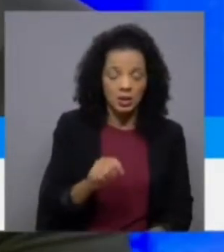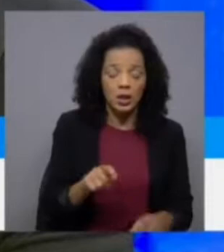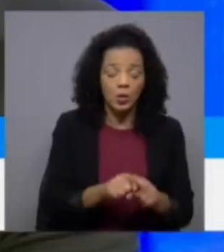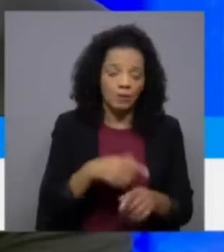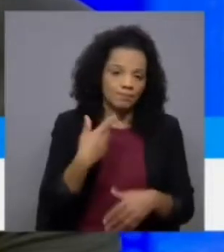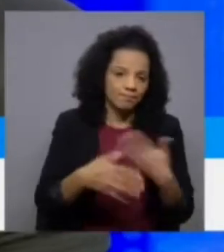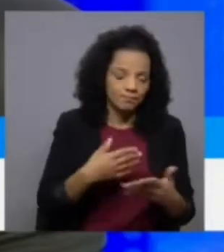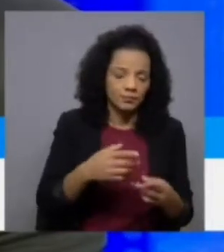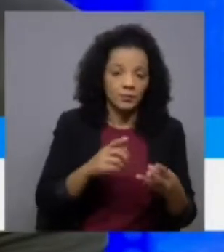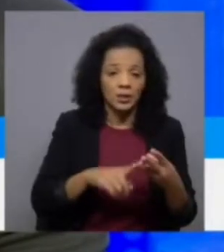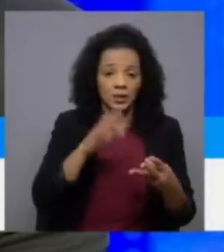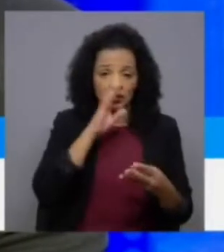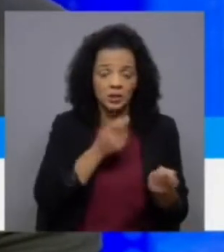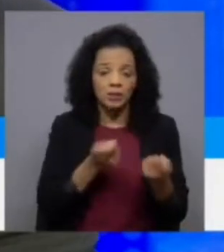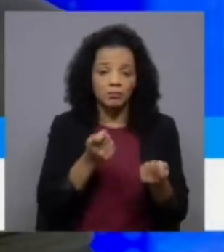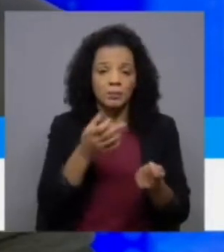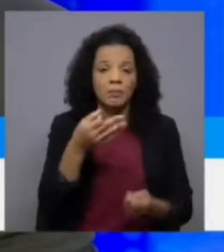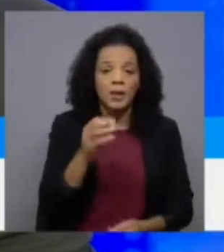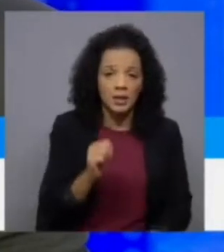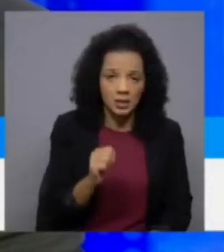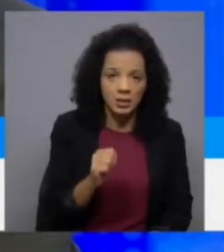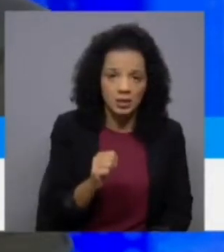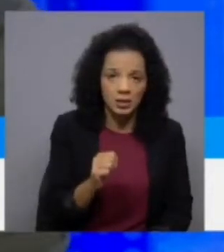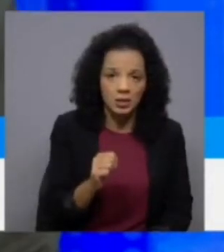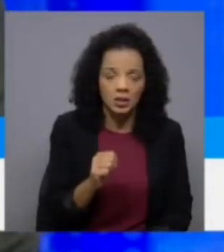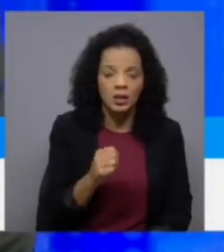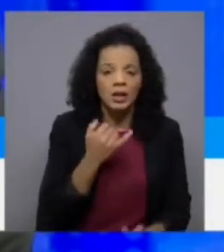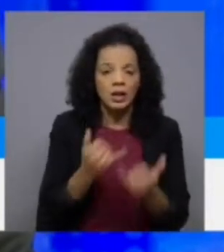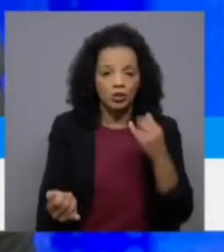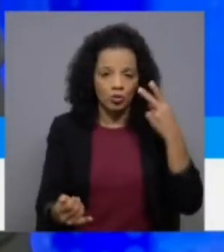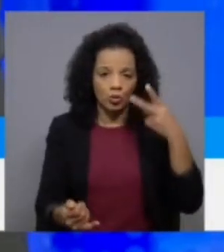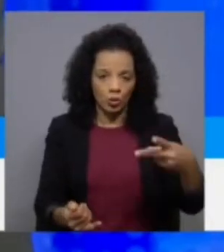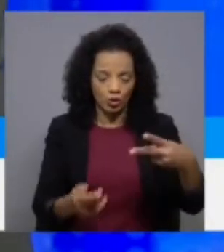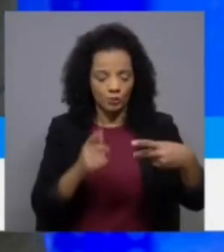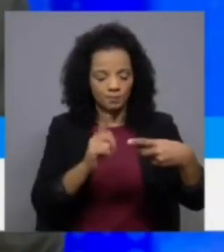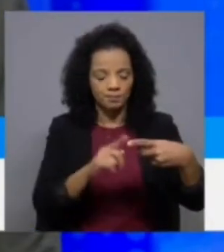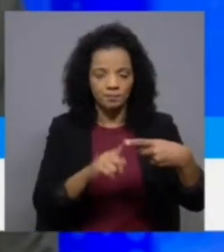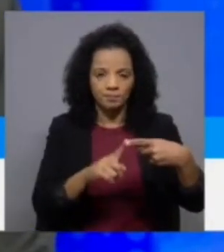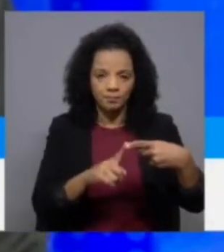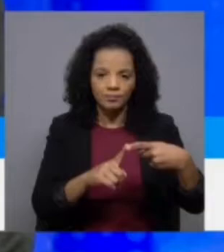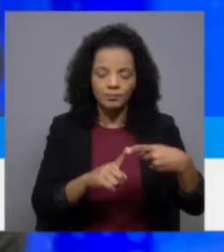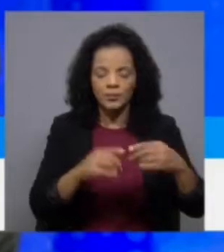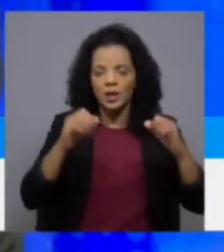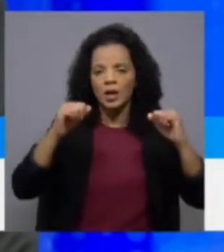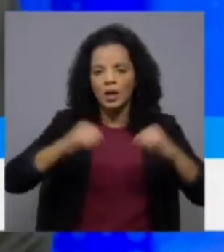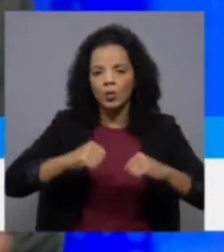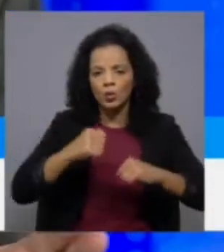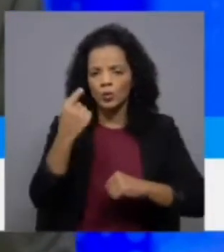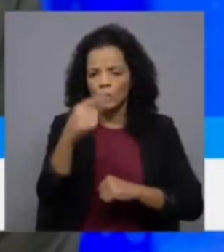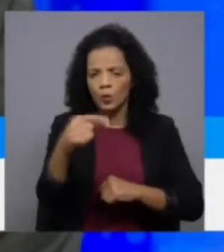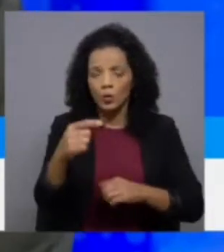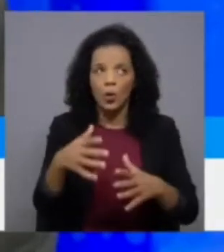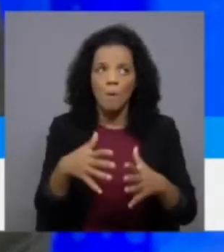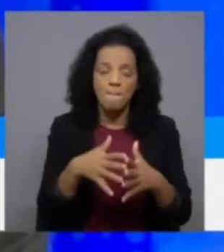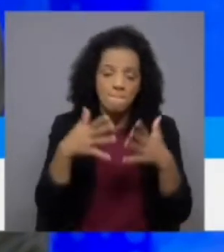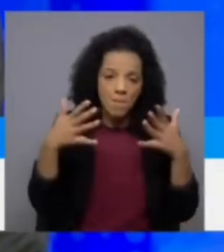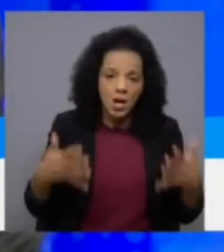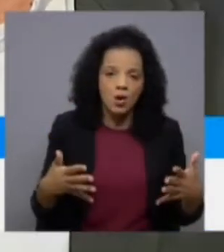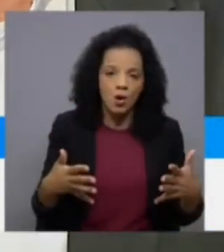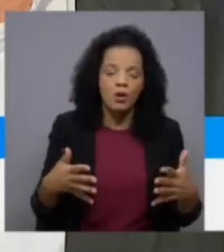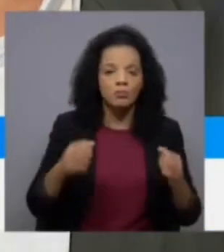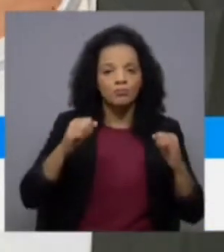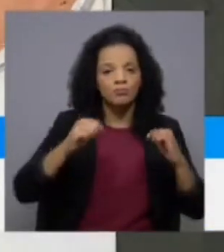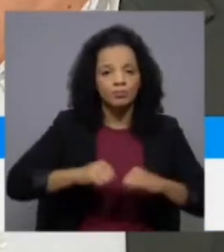e se governar com o PS nós temos dois riscos um desde logo é que o único entendimento que nós vimos ou o maior entendimento que vimos